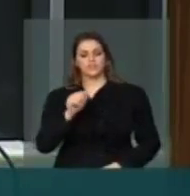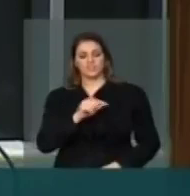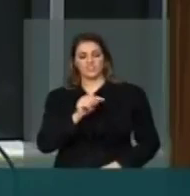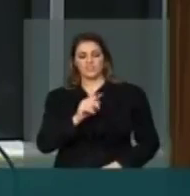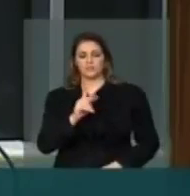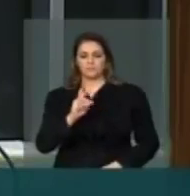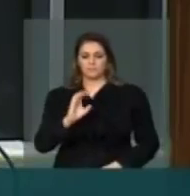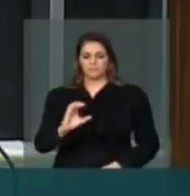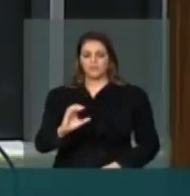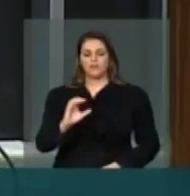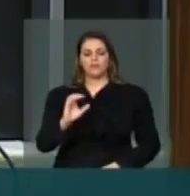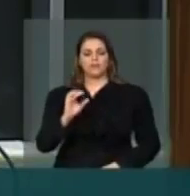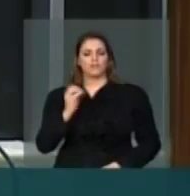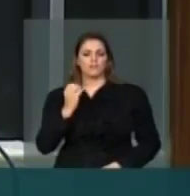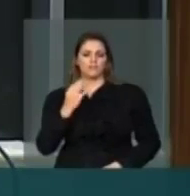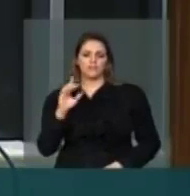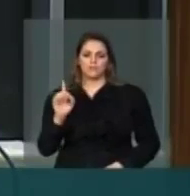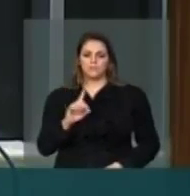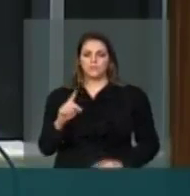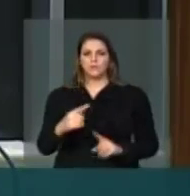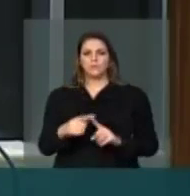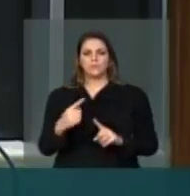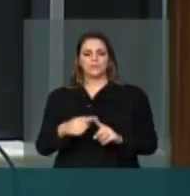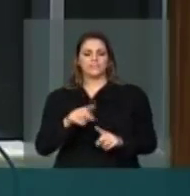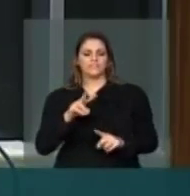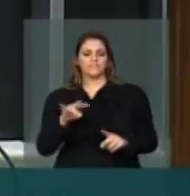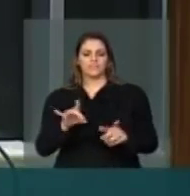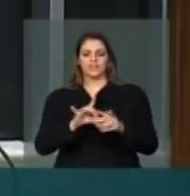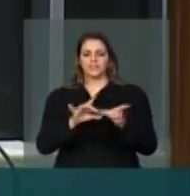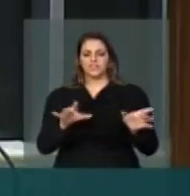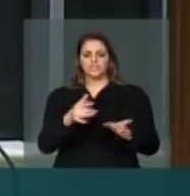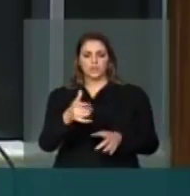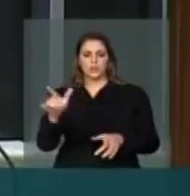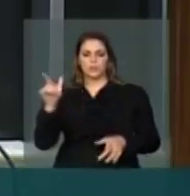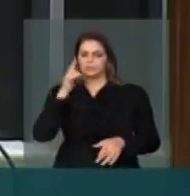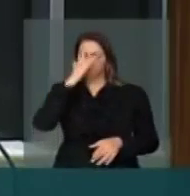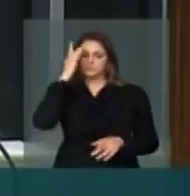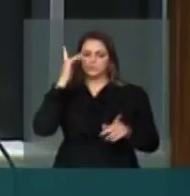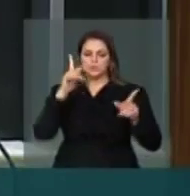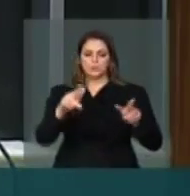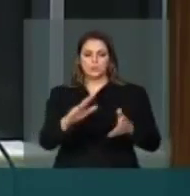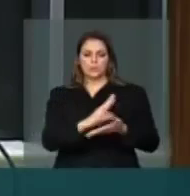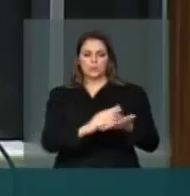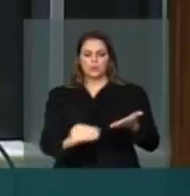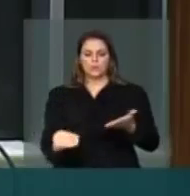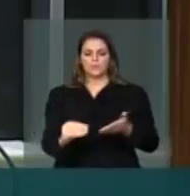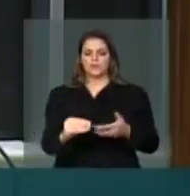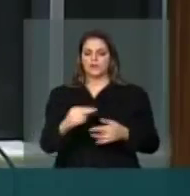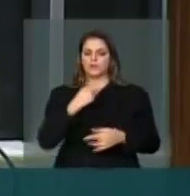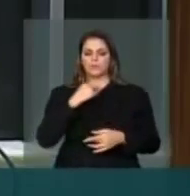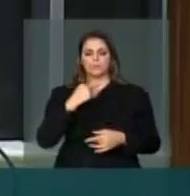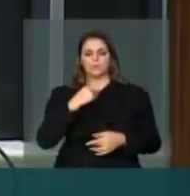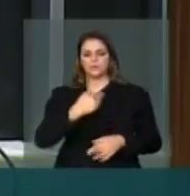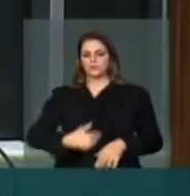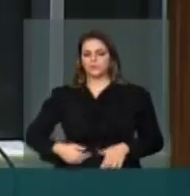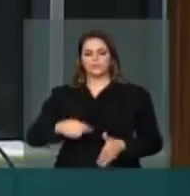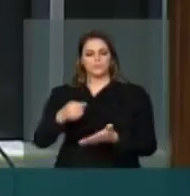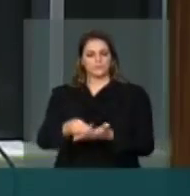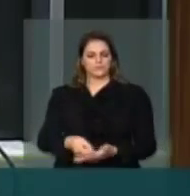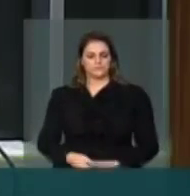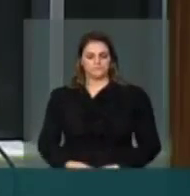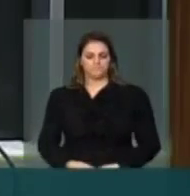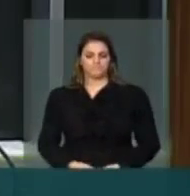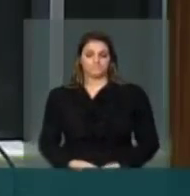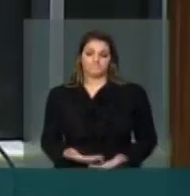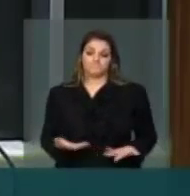possibilidade de muitos pleitos indevidos e que o Estado brasileiro não comportaria. O que